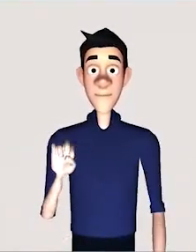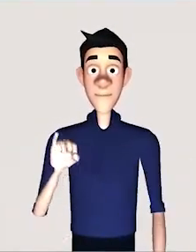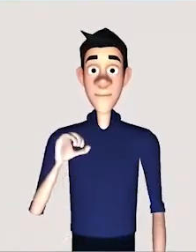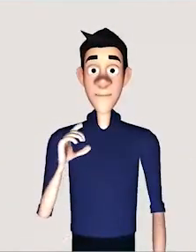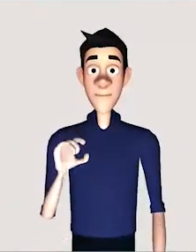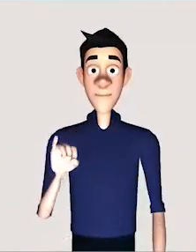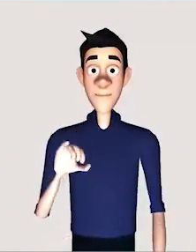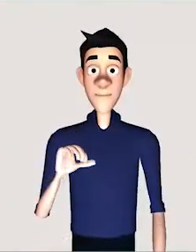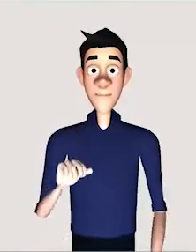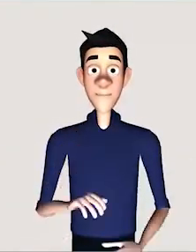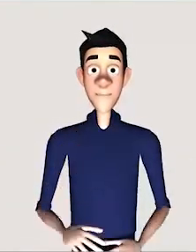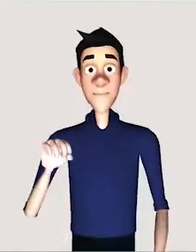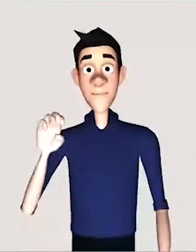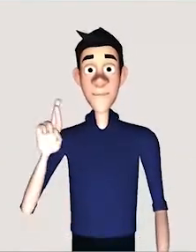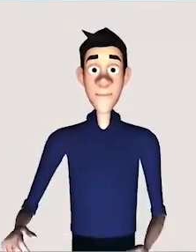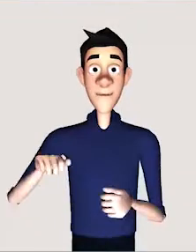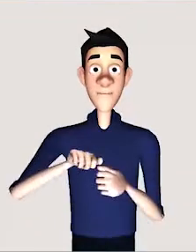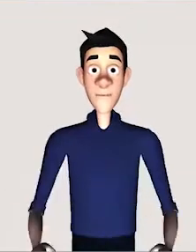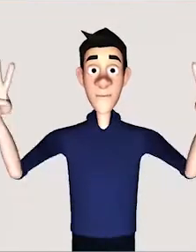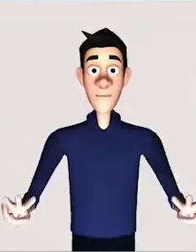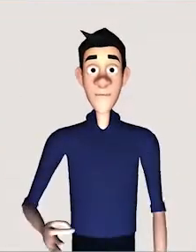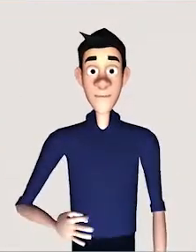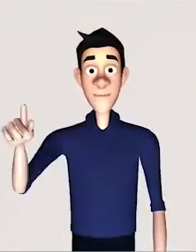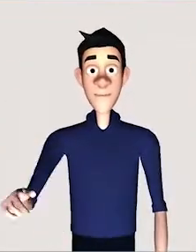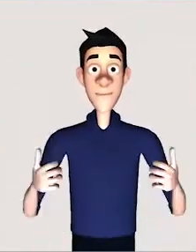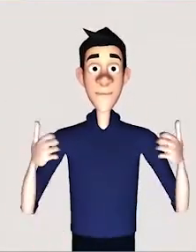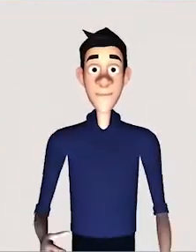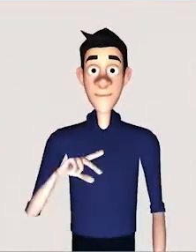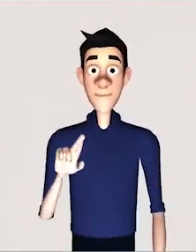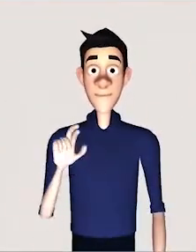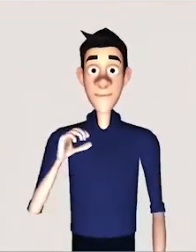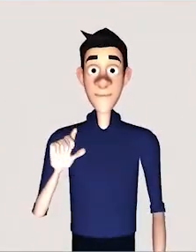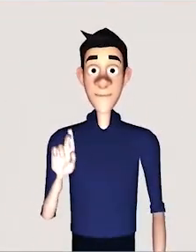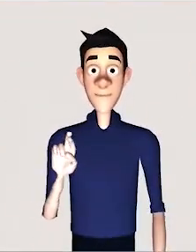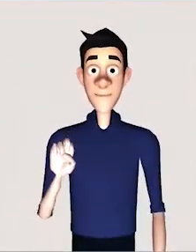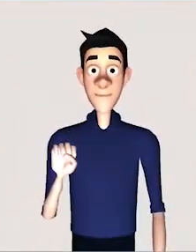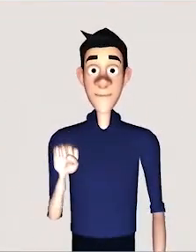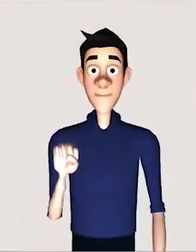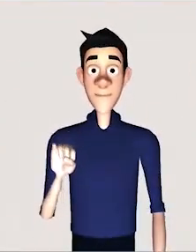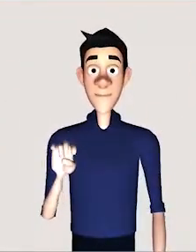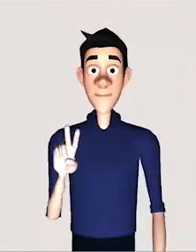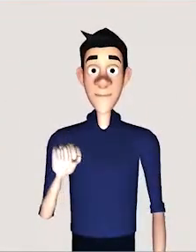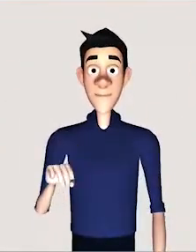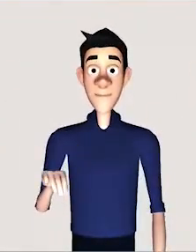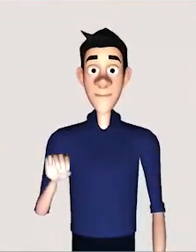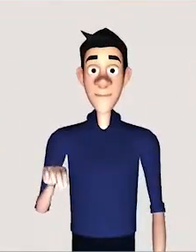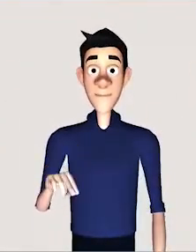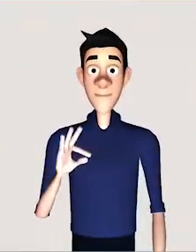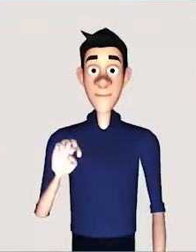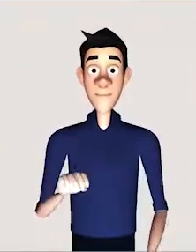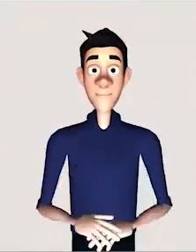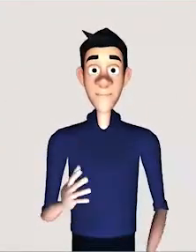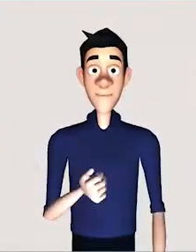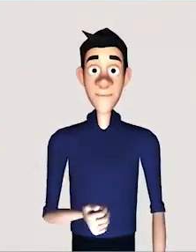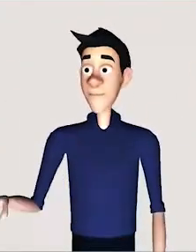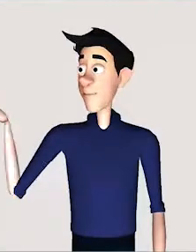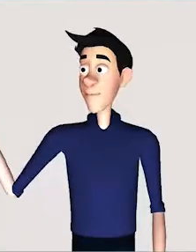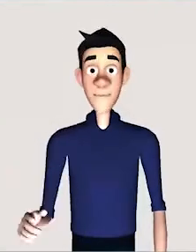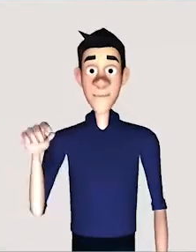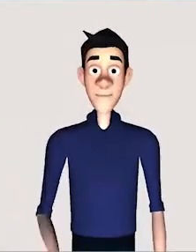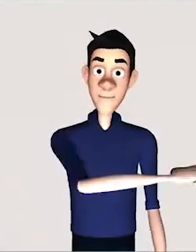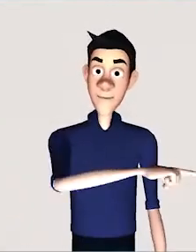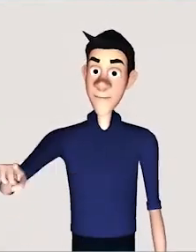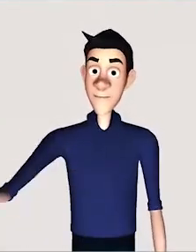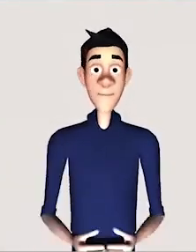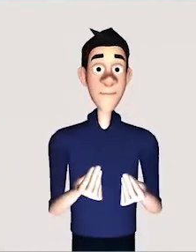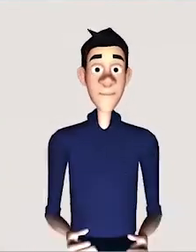de participação e avaliação periódica a serem realizadas pelos museus, justamente para melhorar progressivamente a qualidade daquilo que vocês